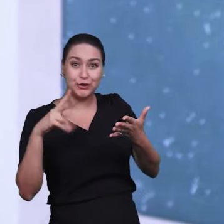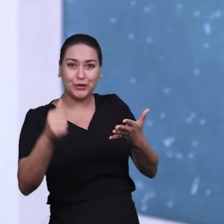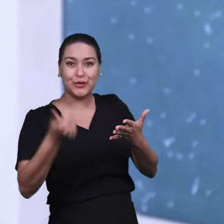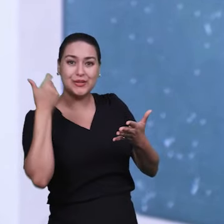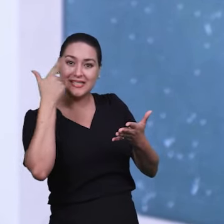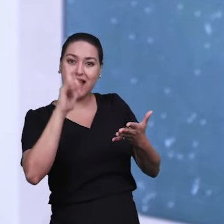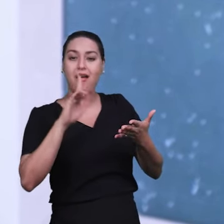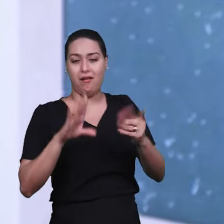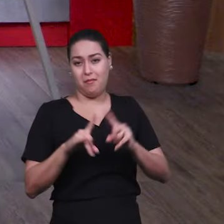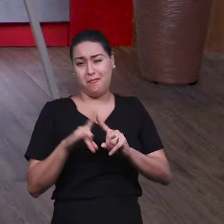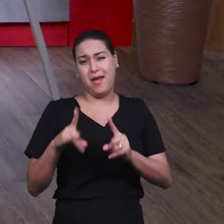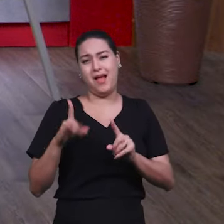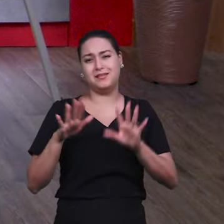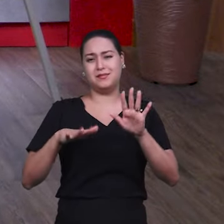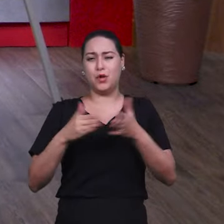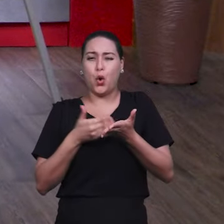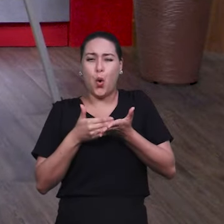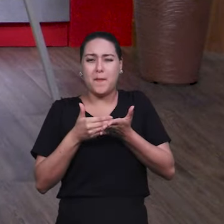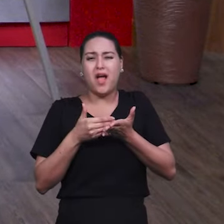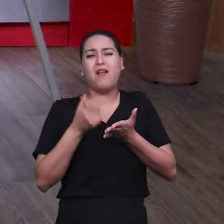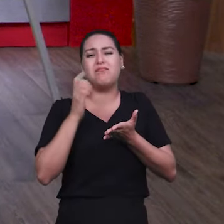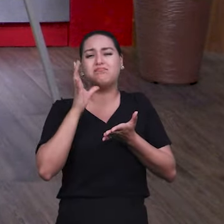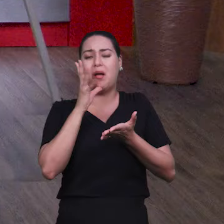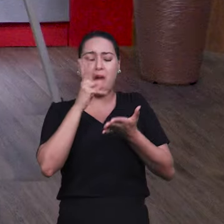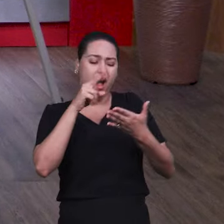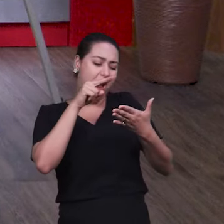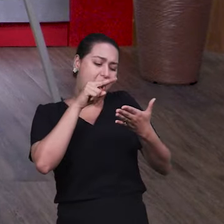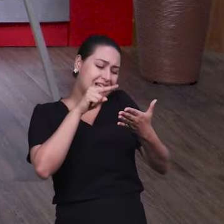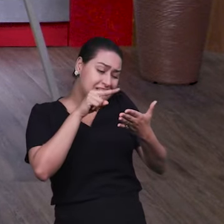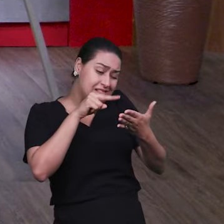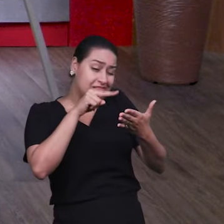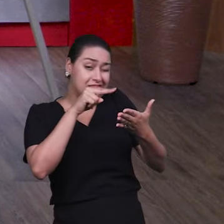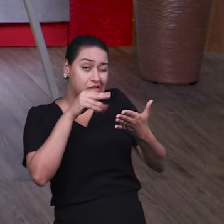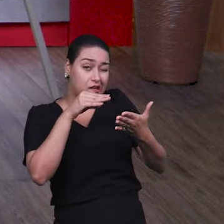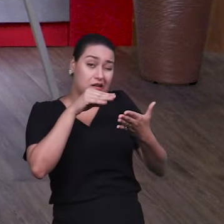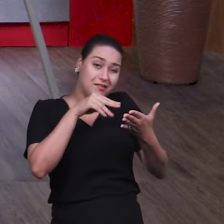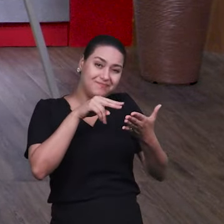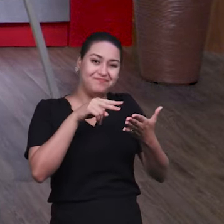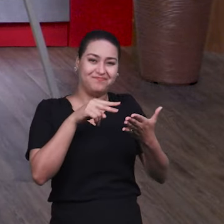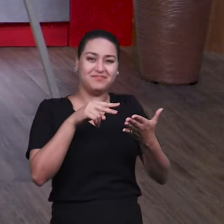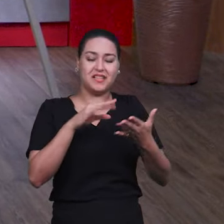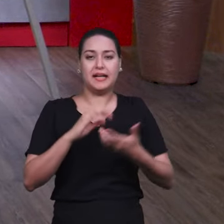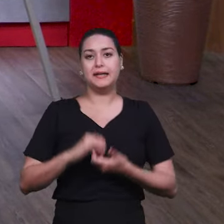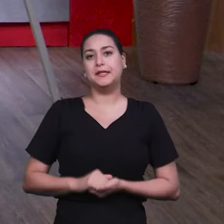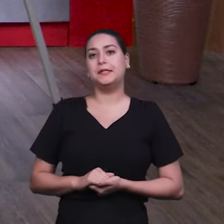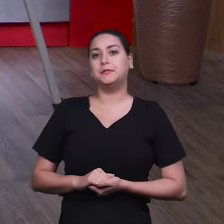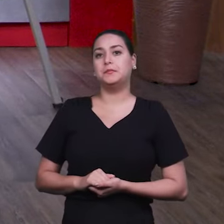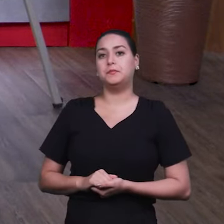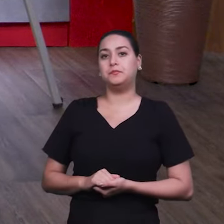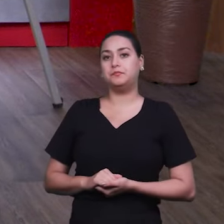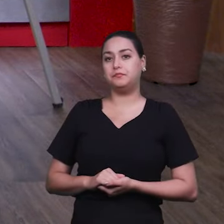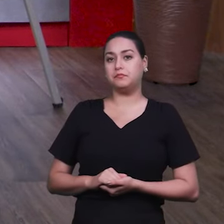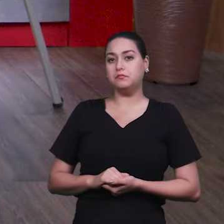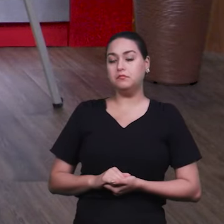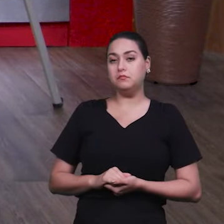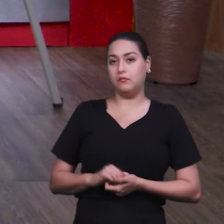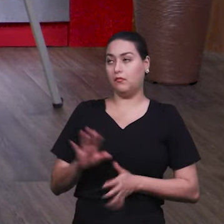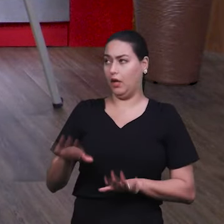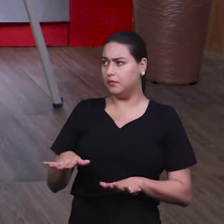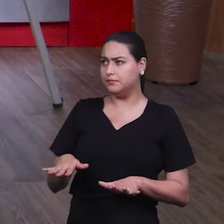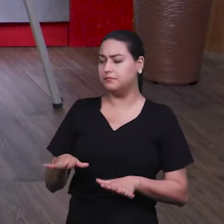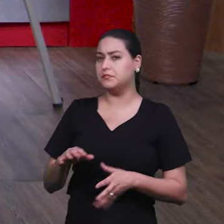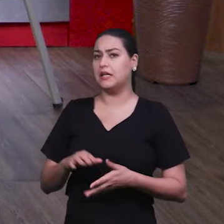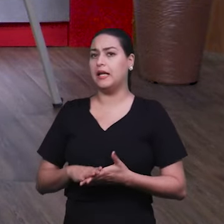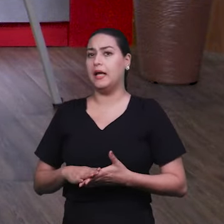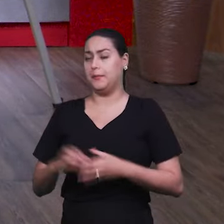que demora um pouquinho. Normalmente, ingressar numa faculdade de música, você... A prova... É porque, assim, eu estou falando,